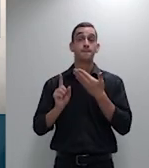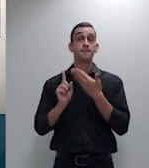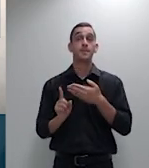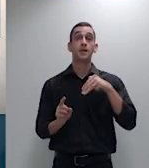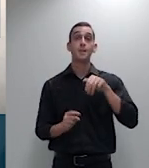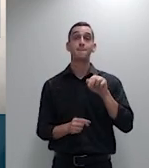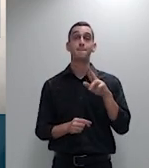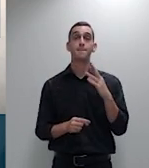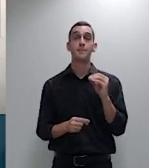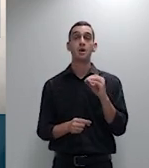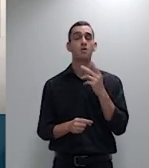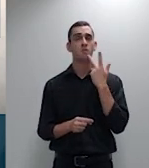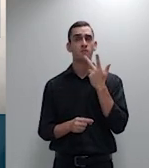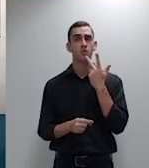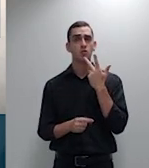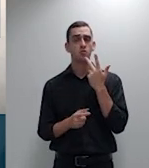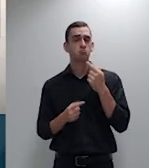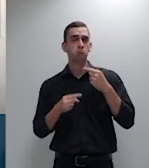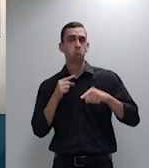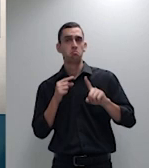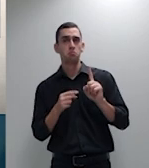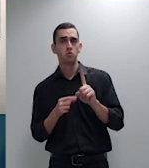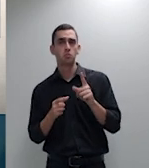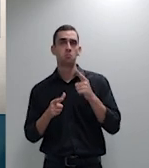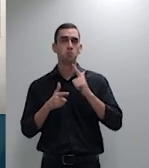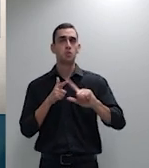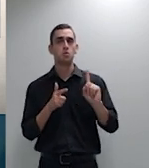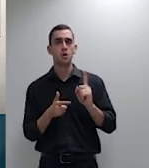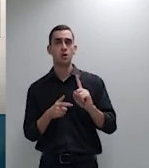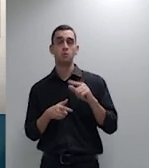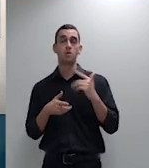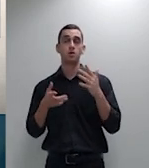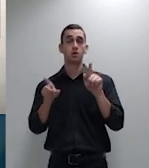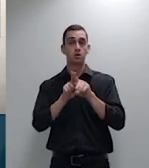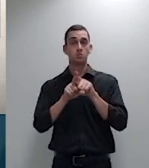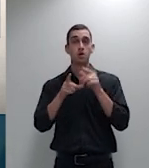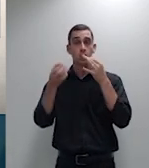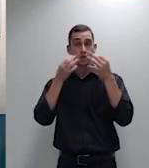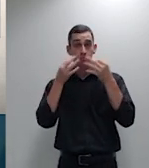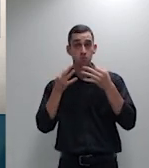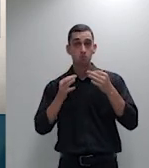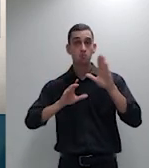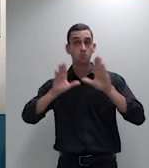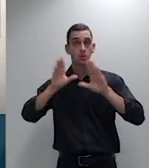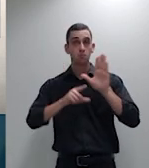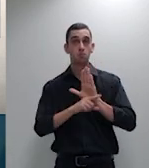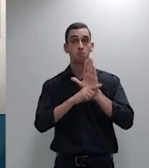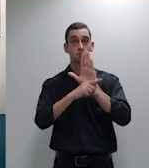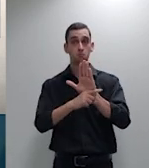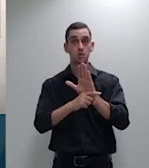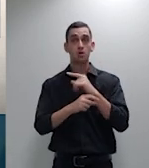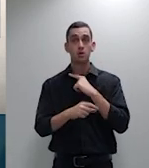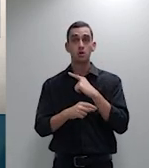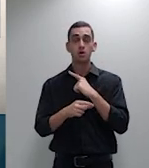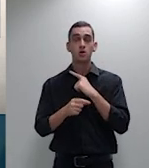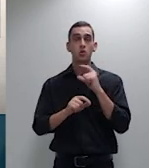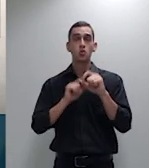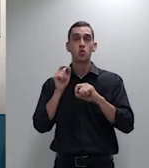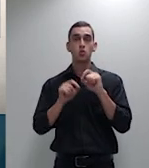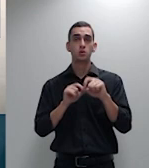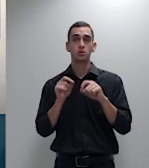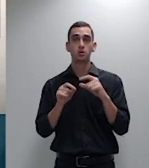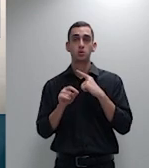consumidor nas suas manifestações trazidas aos autos oxalá tenha o Supremo Tribunal Federal já